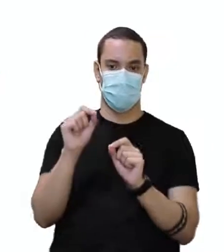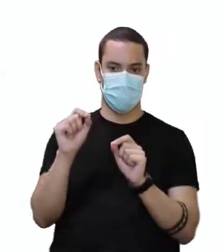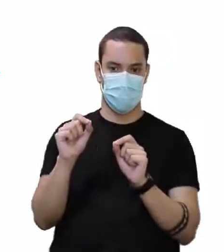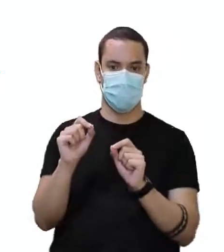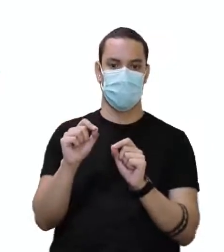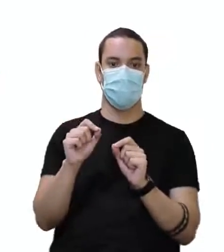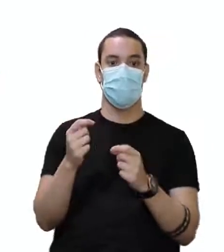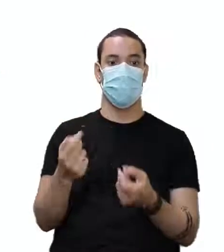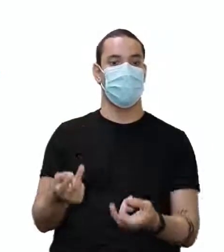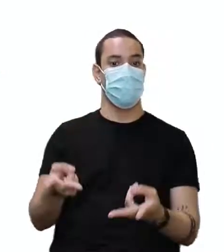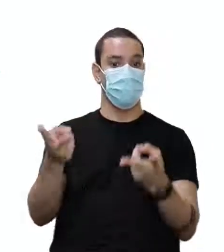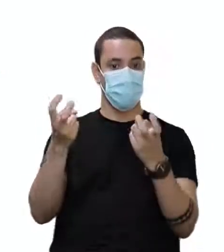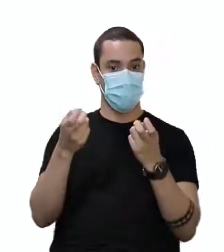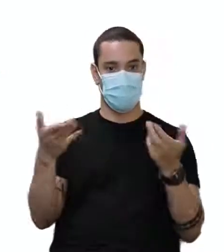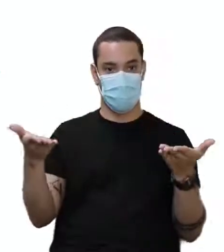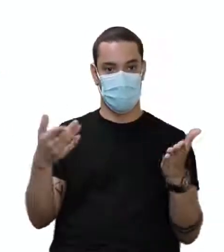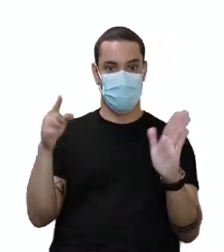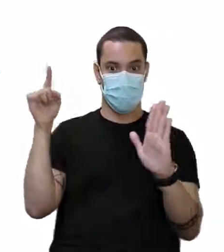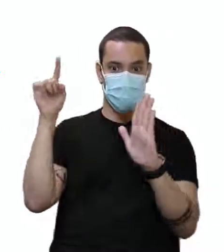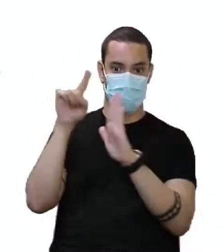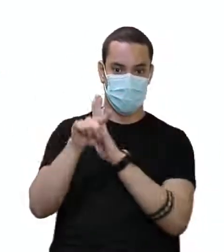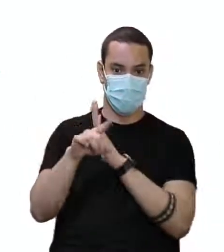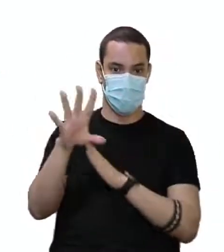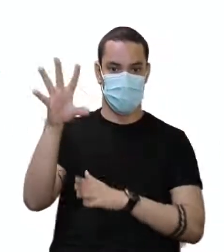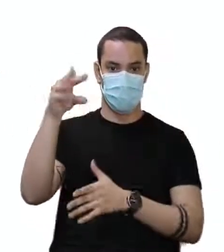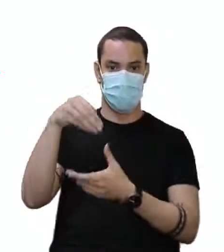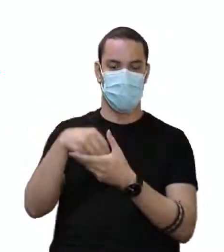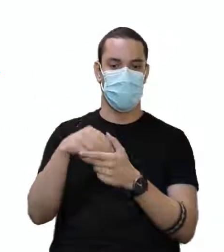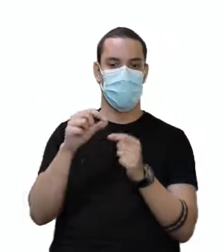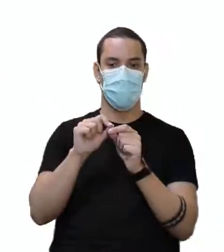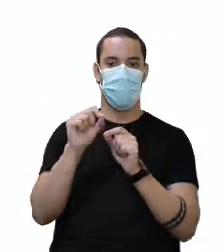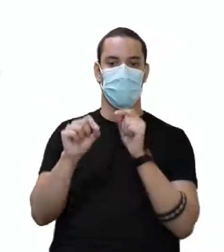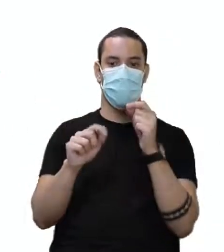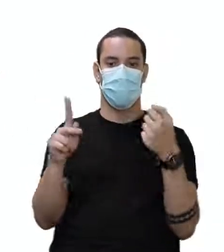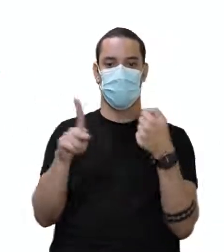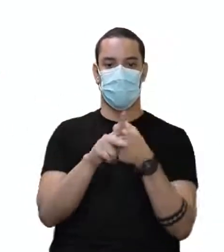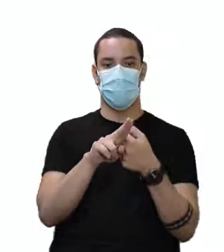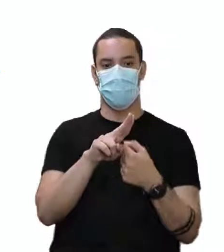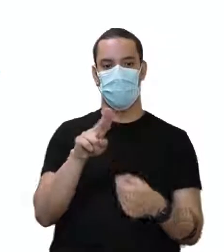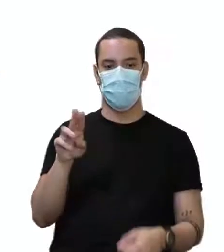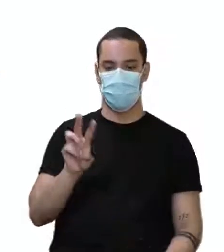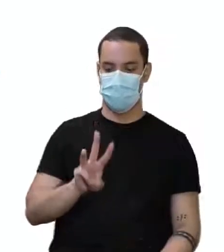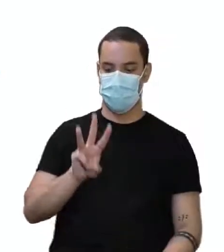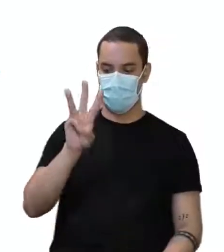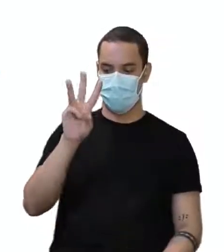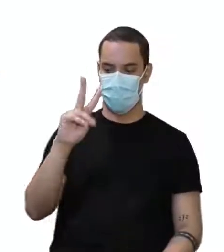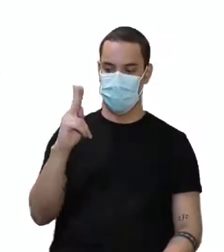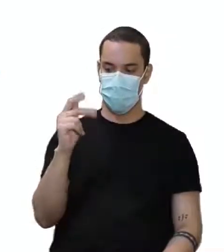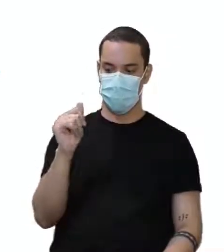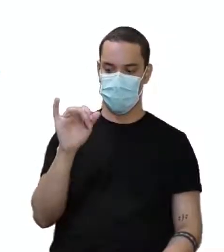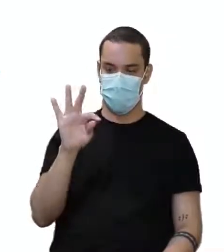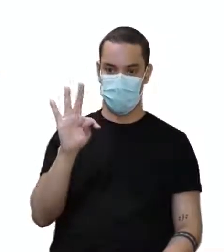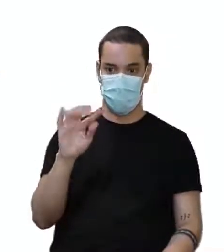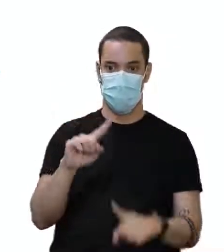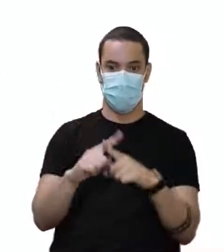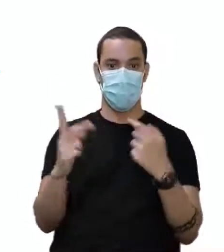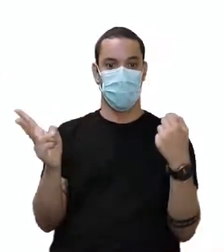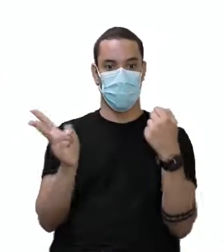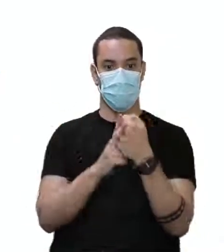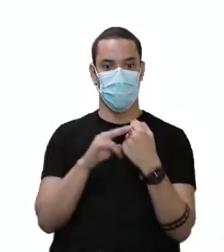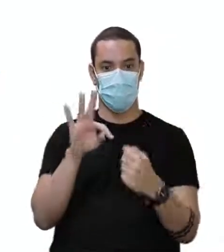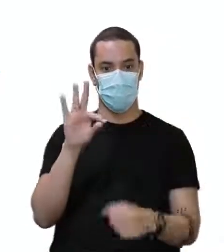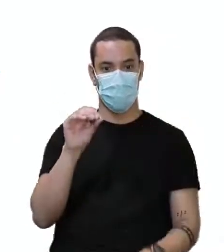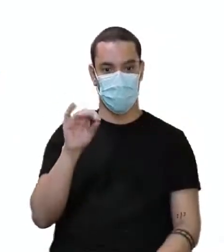Perceba que agora, na minha pergunta, ela é feita pelo pronome interrogativo what na frente. Mas o meu verbo to be